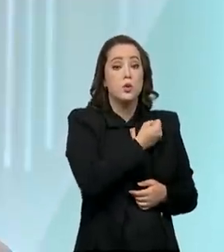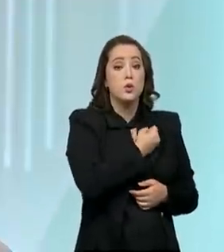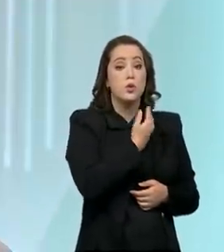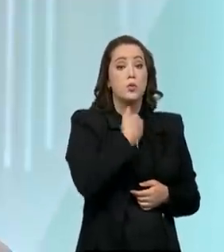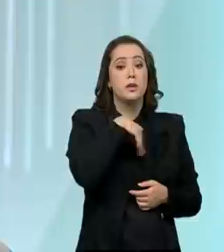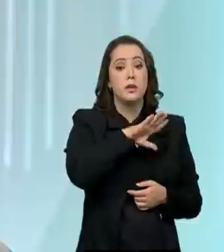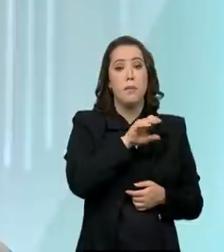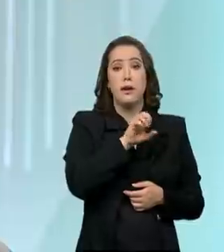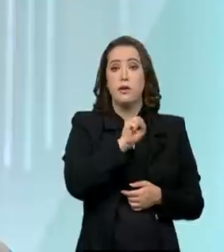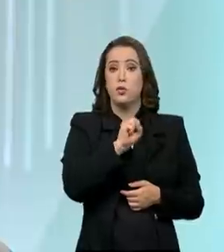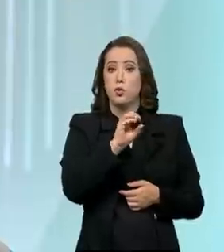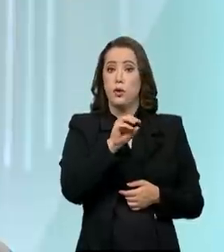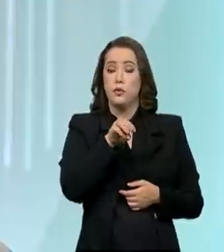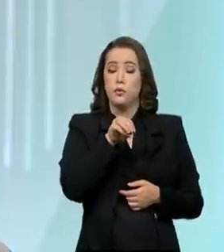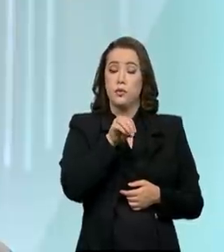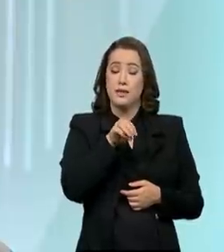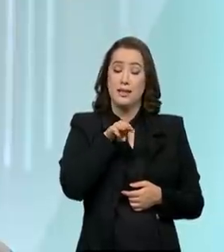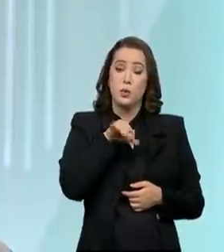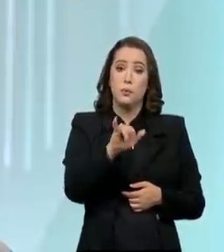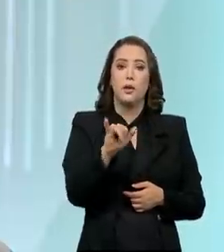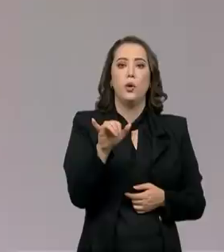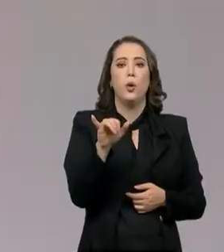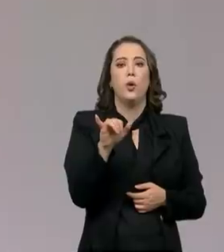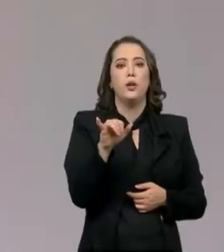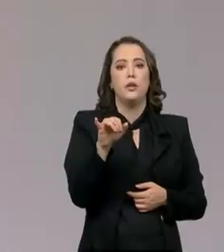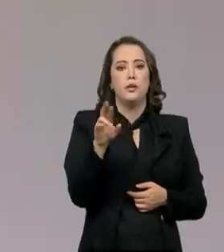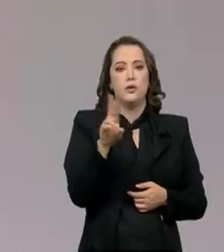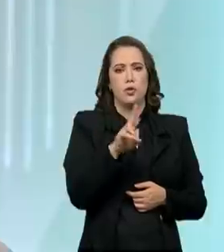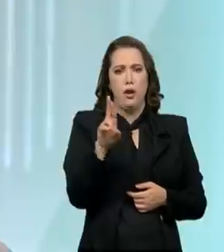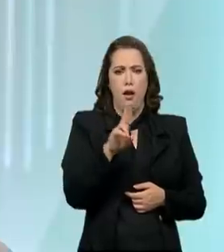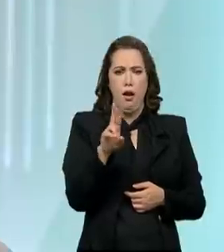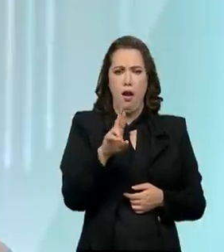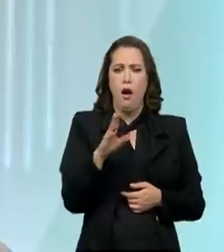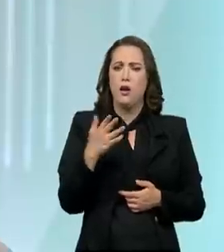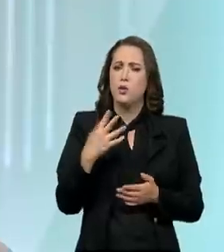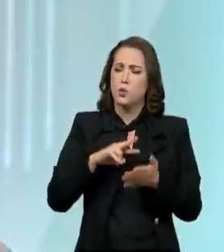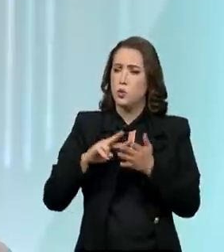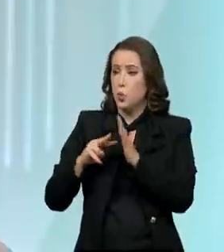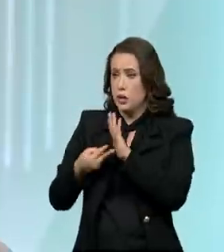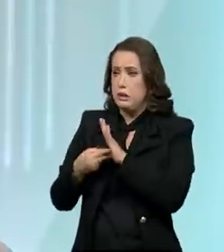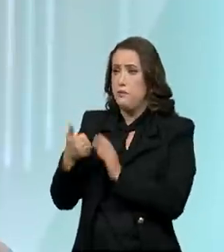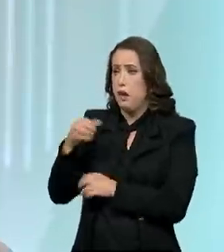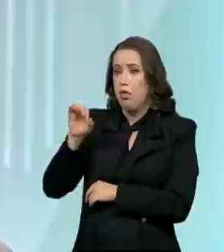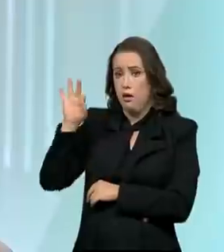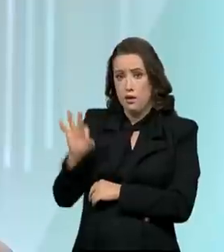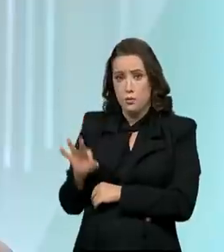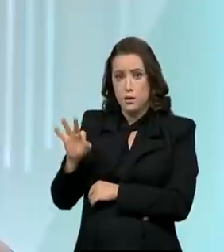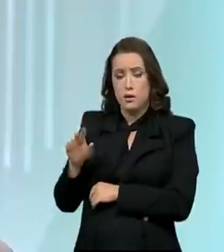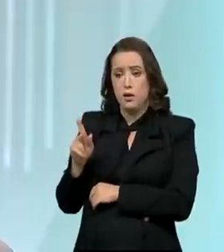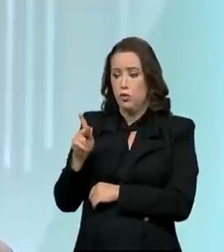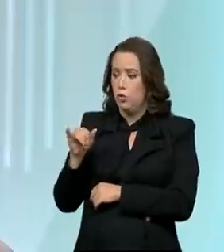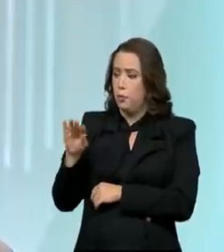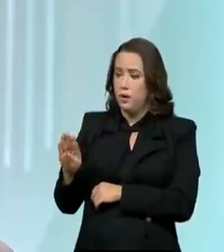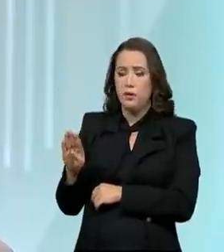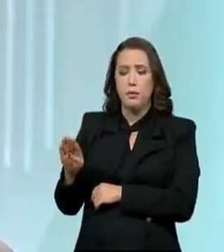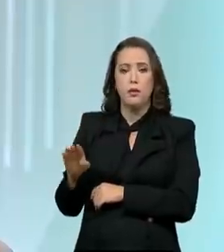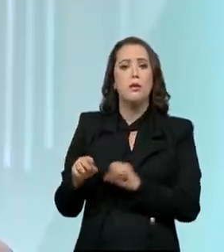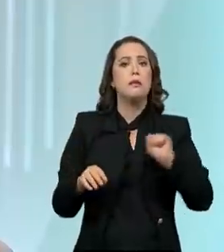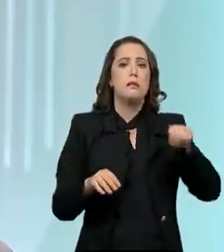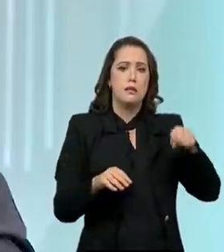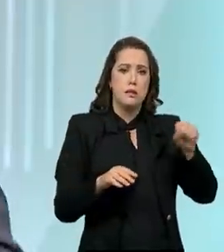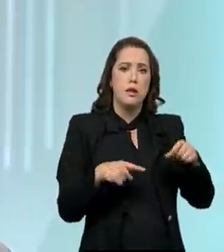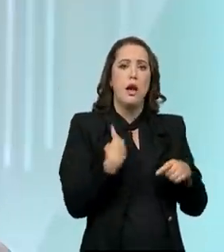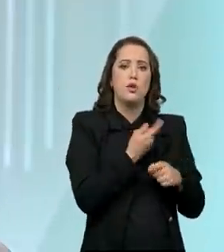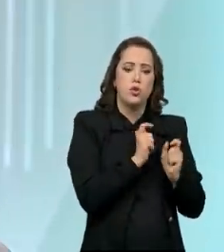800 bilhões de reais. Então, gente teve uma expansão...% do PIB. 10% do PIB. Então, assim, a gente teve uma expansão de crédito em pouco mais de